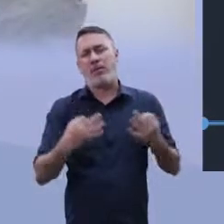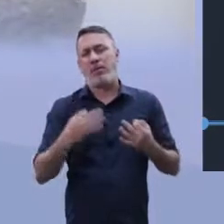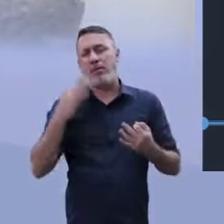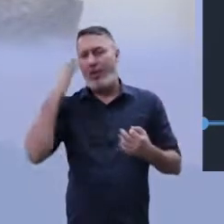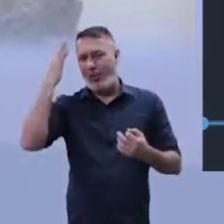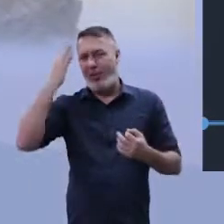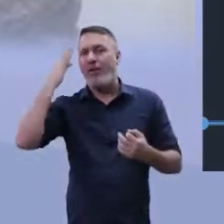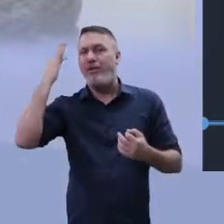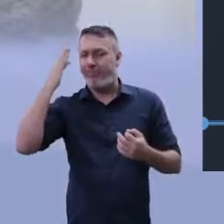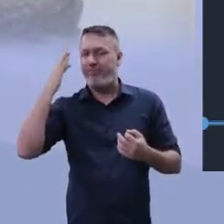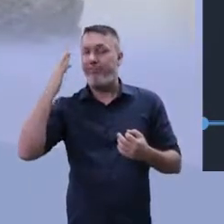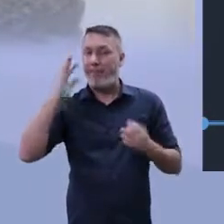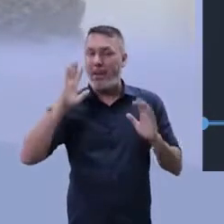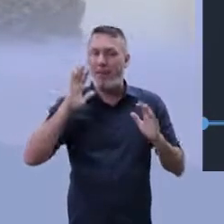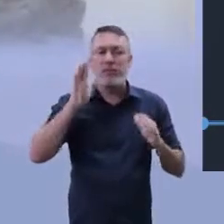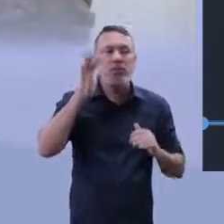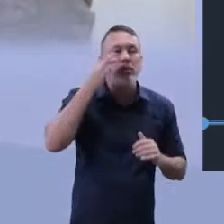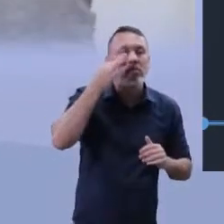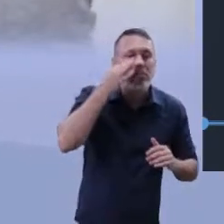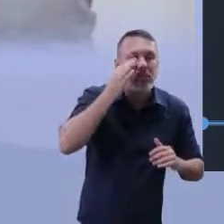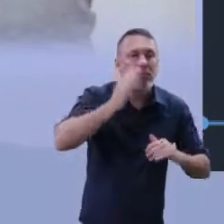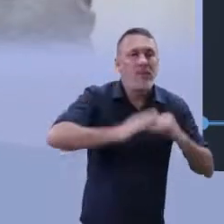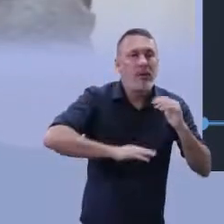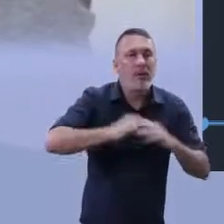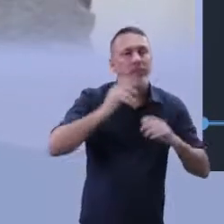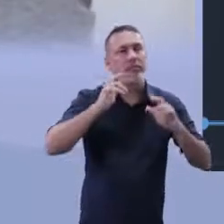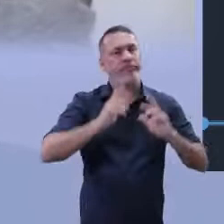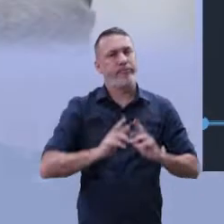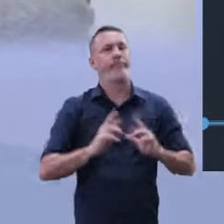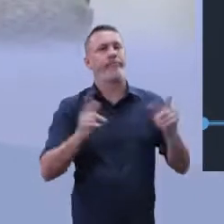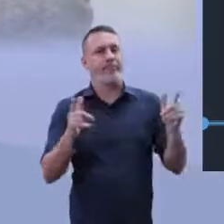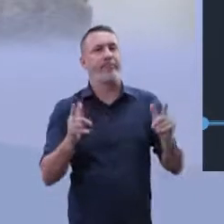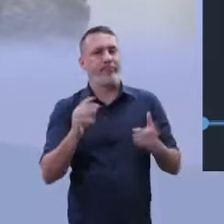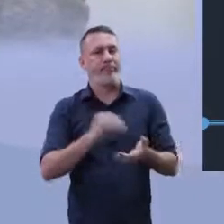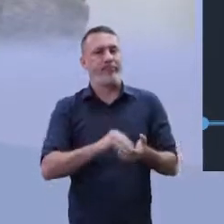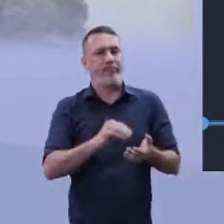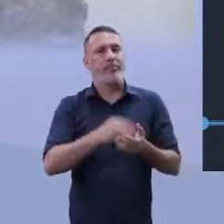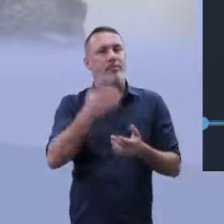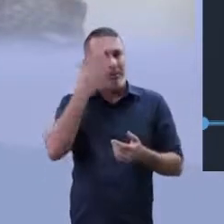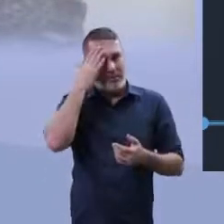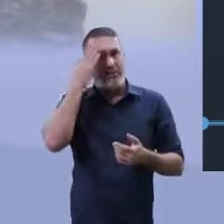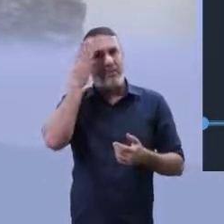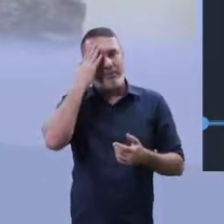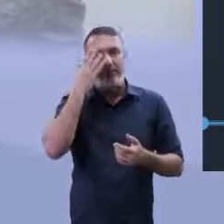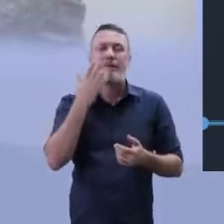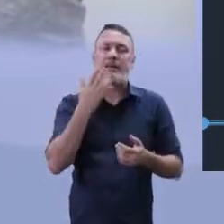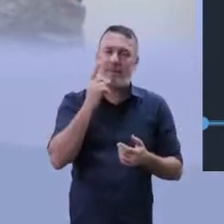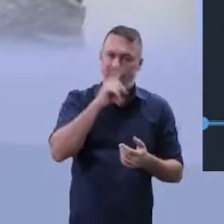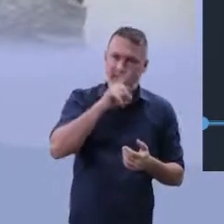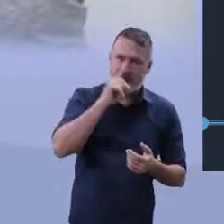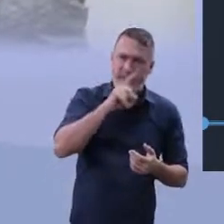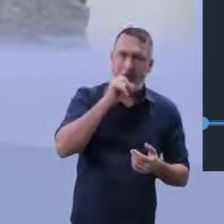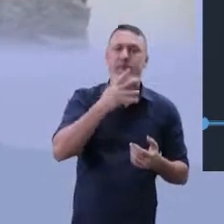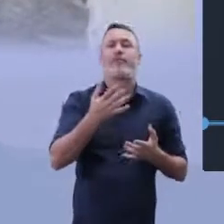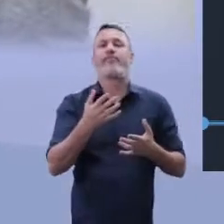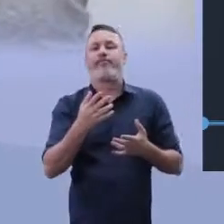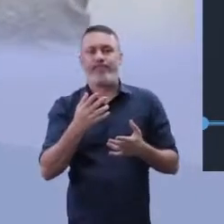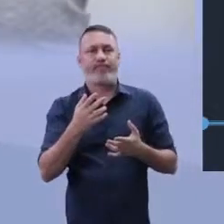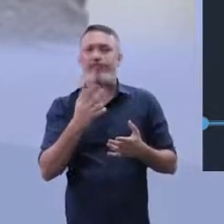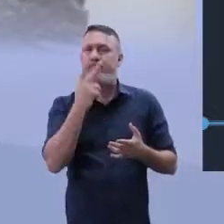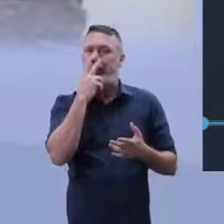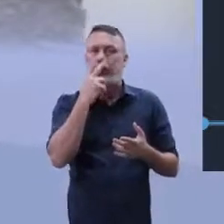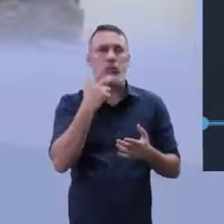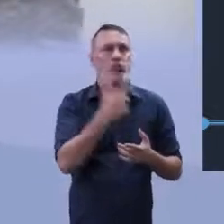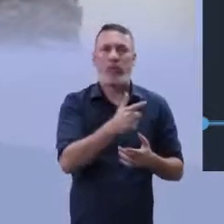aluna, na teoria, é lindo. Agora, na prática, é outro mundo. Ela é ineficaz, ela